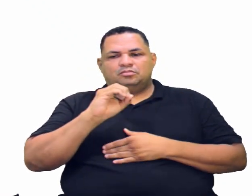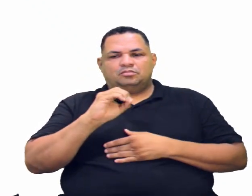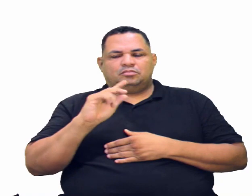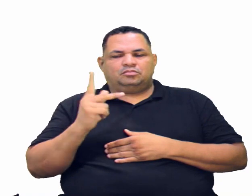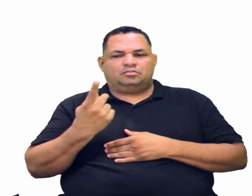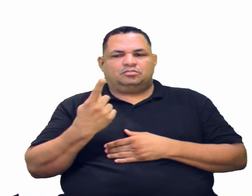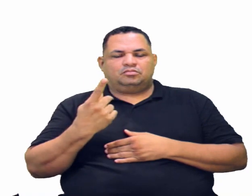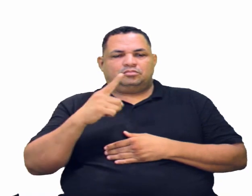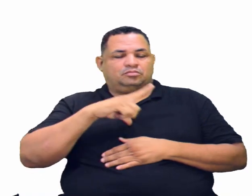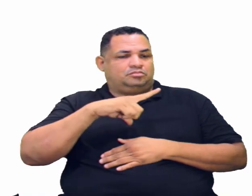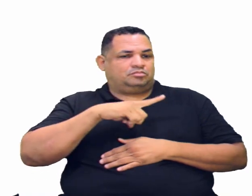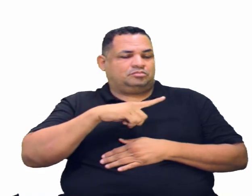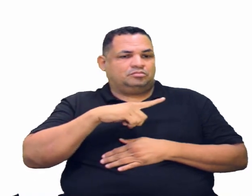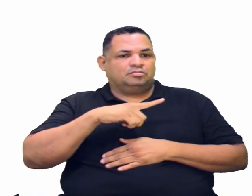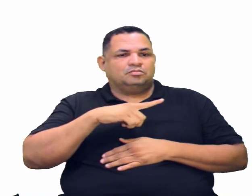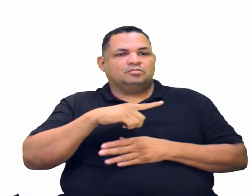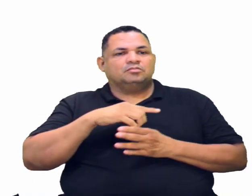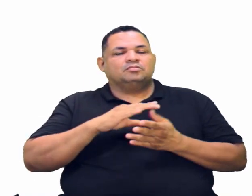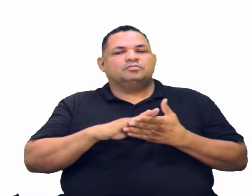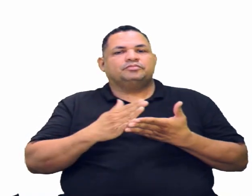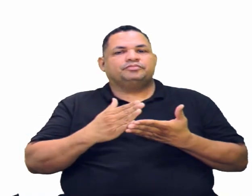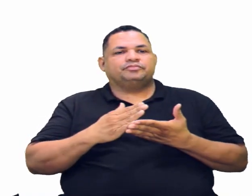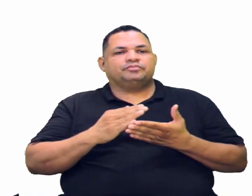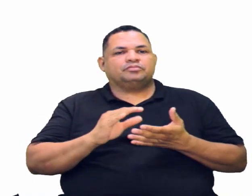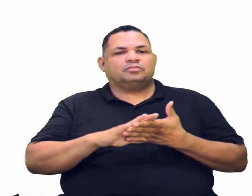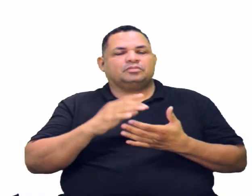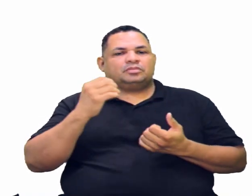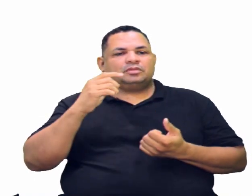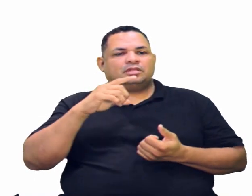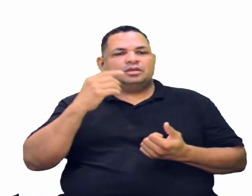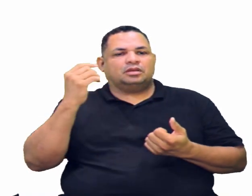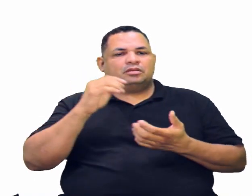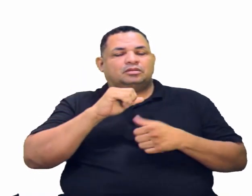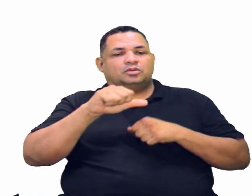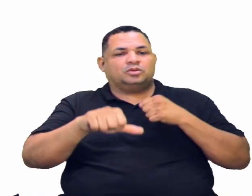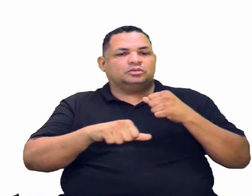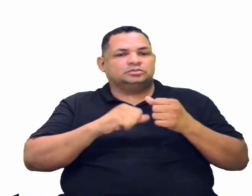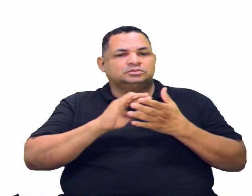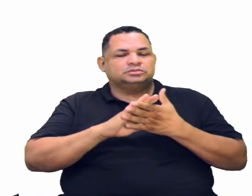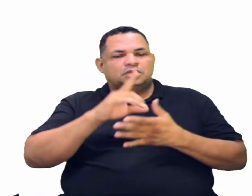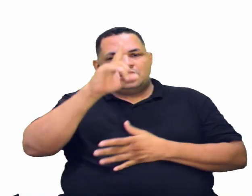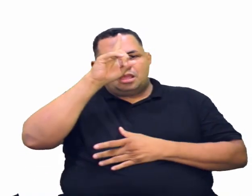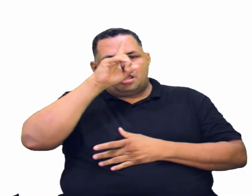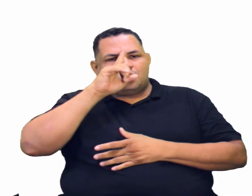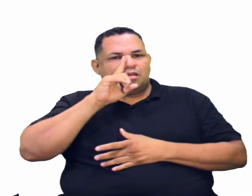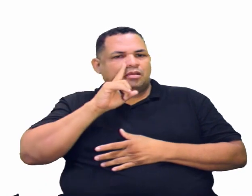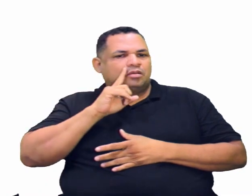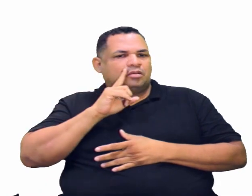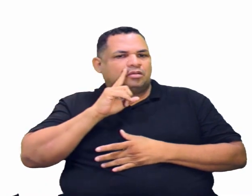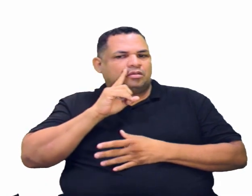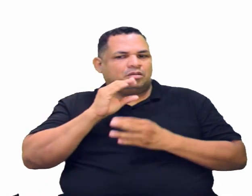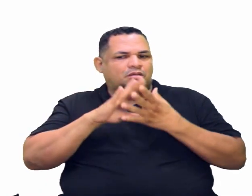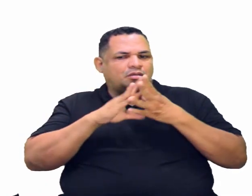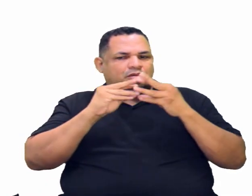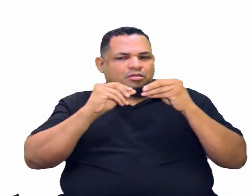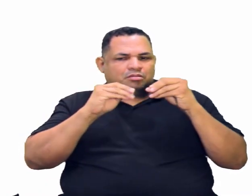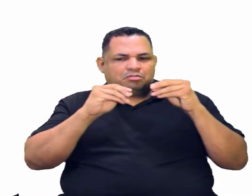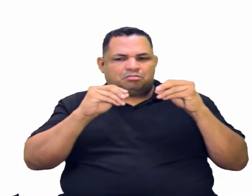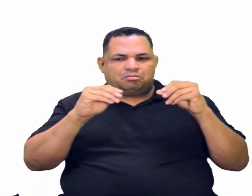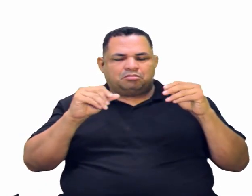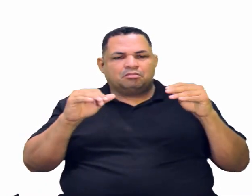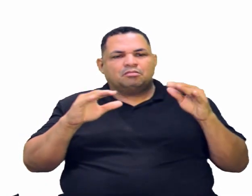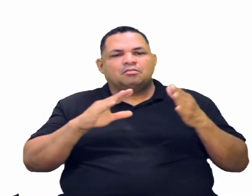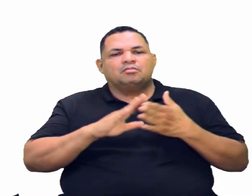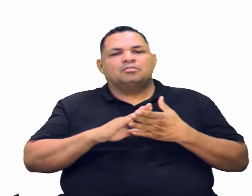hidroxila. Esse cara vai sofrer uma oxidação. Olha só o oxigênio representando aqui. O que isso quer